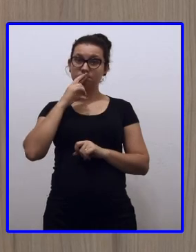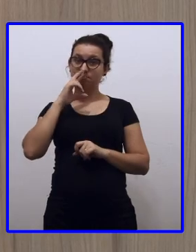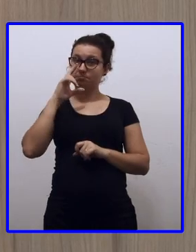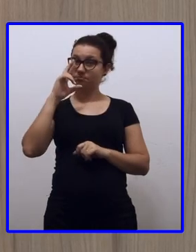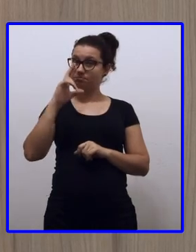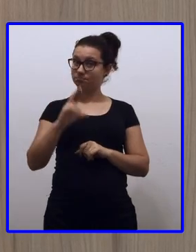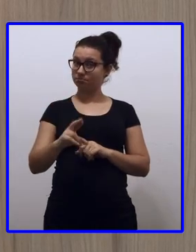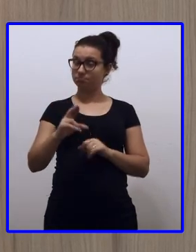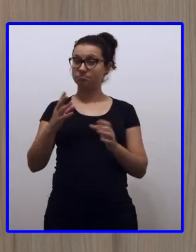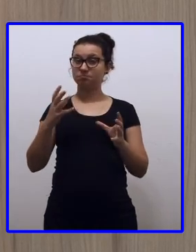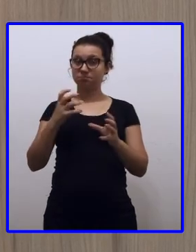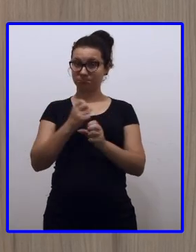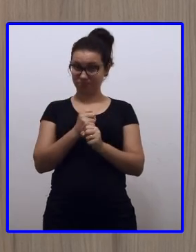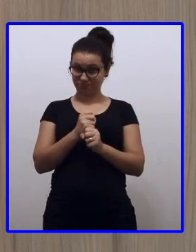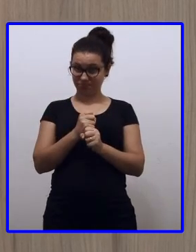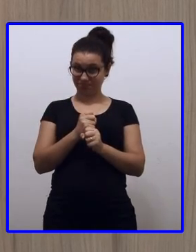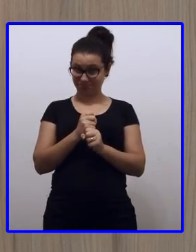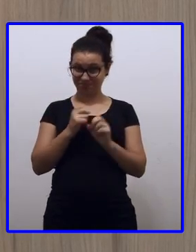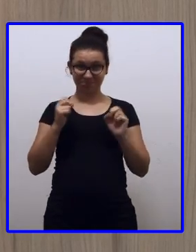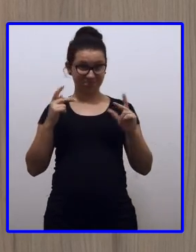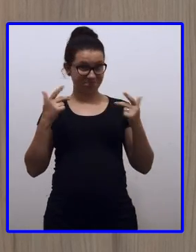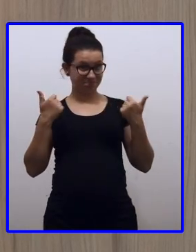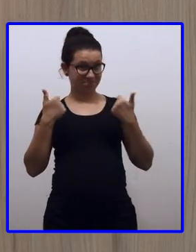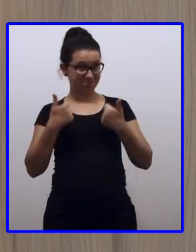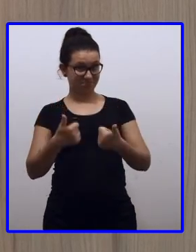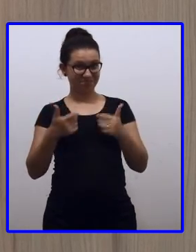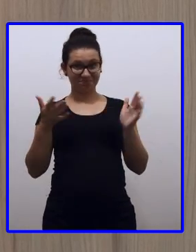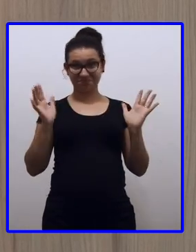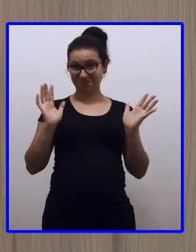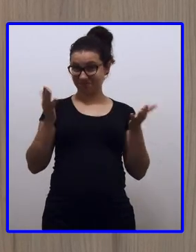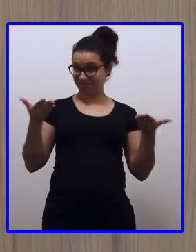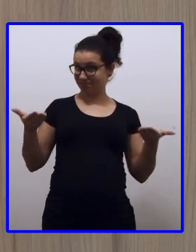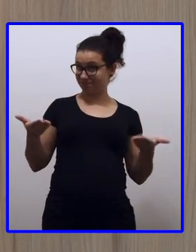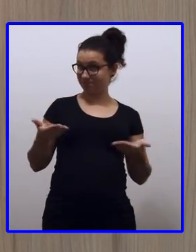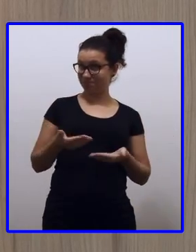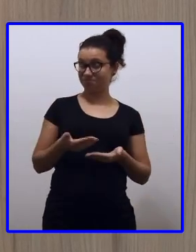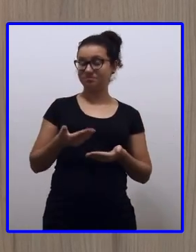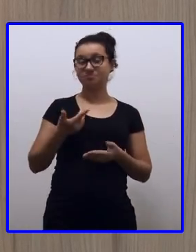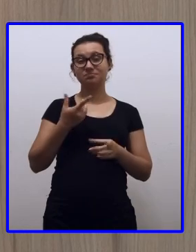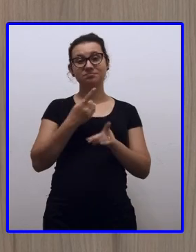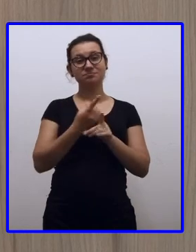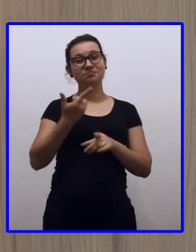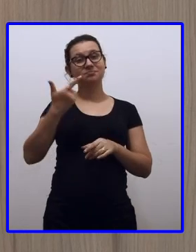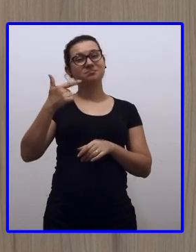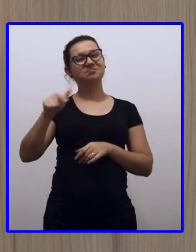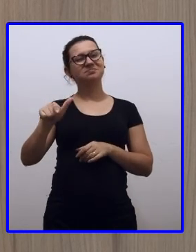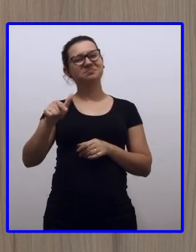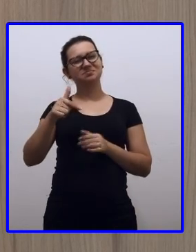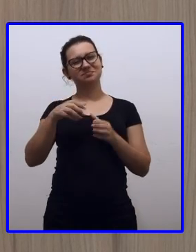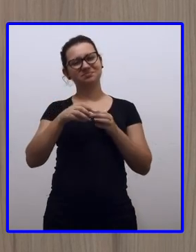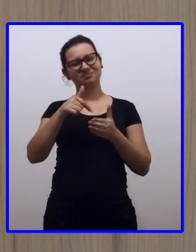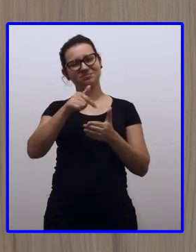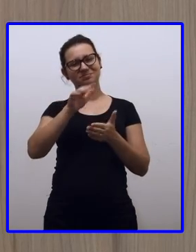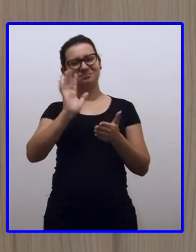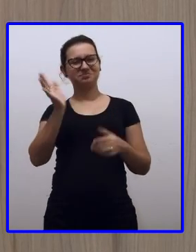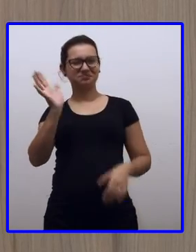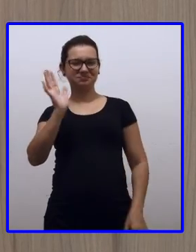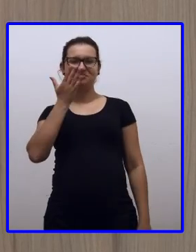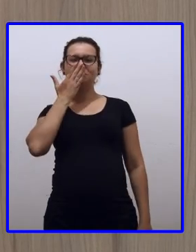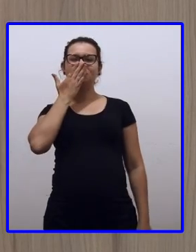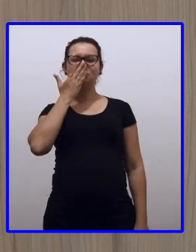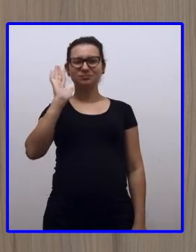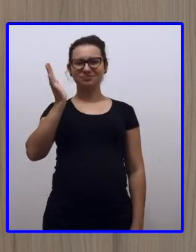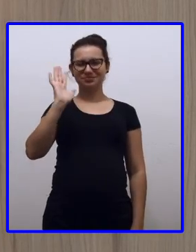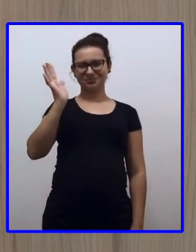a resposta completa. Beleza? Me despeçam agora e nos vemos no sétimo bloco. Beijo,